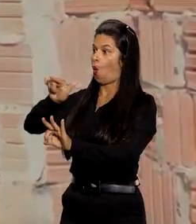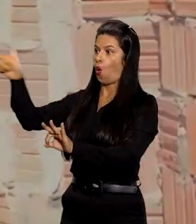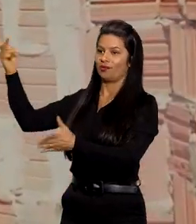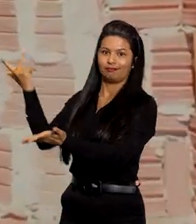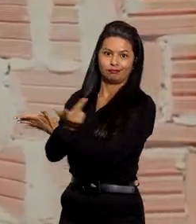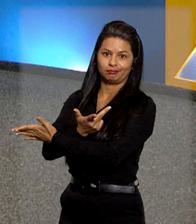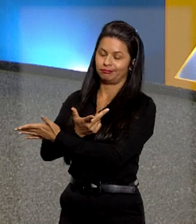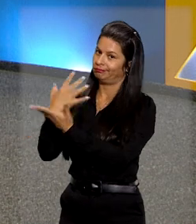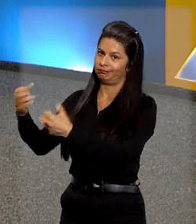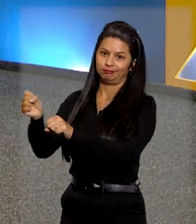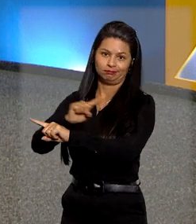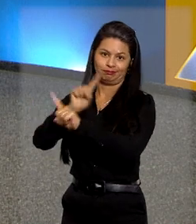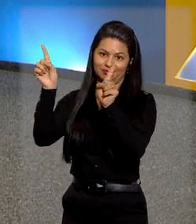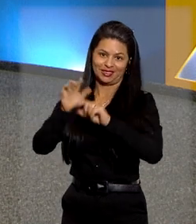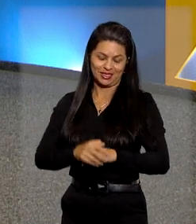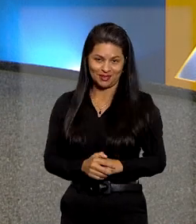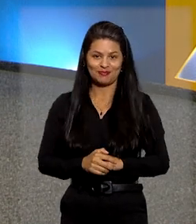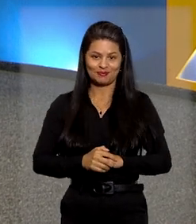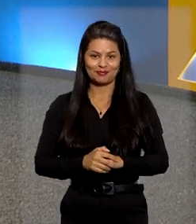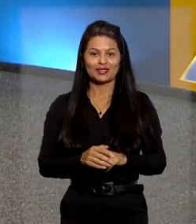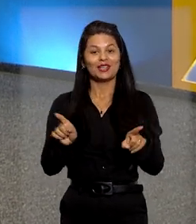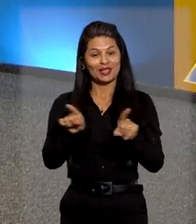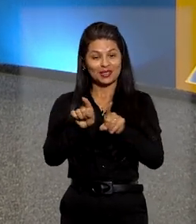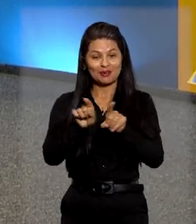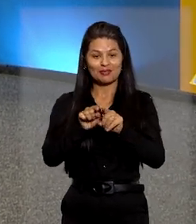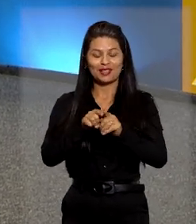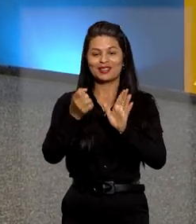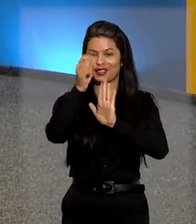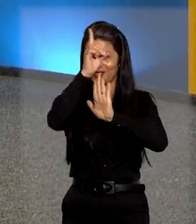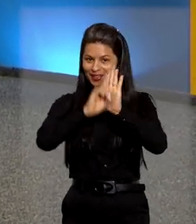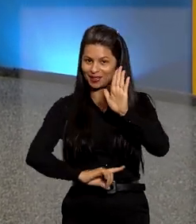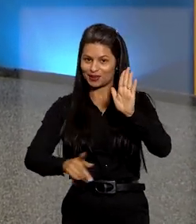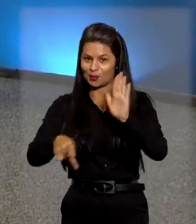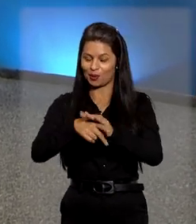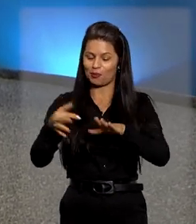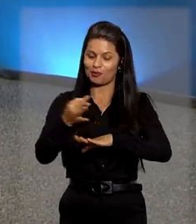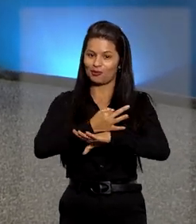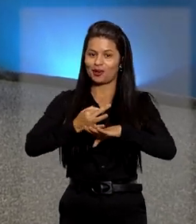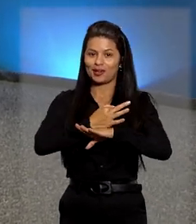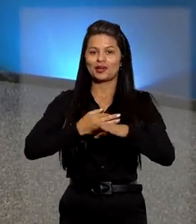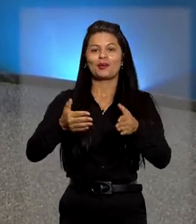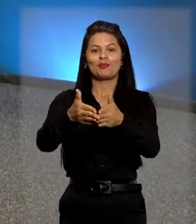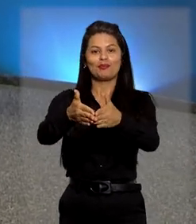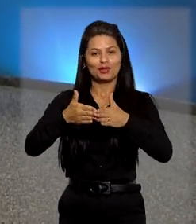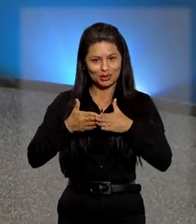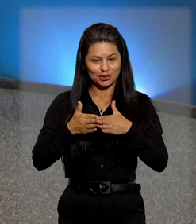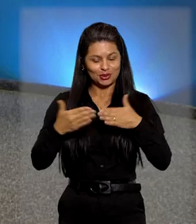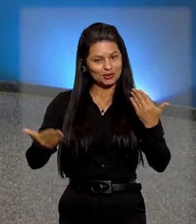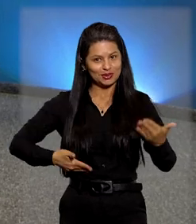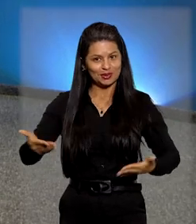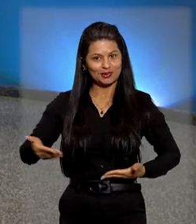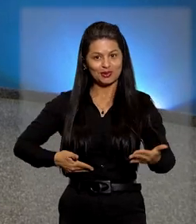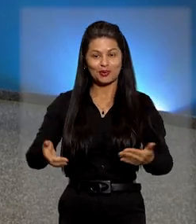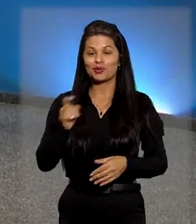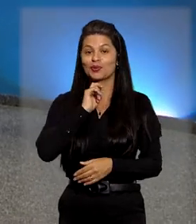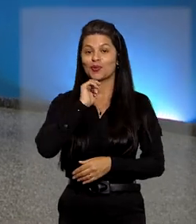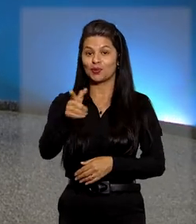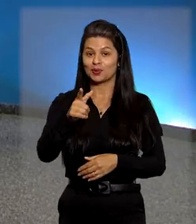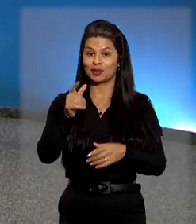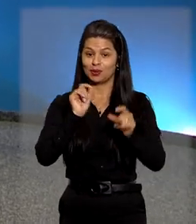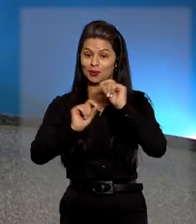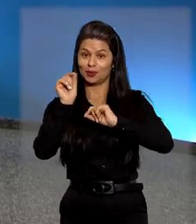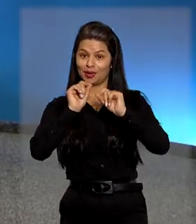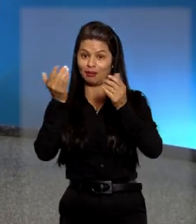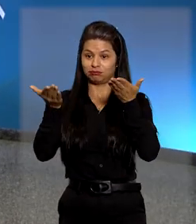conduta dela. Declaração de vacância de cargo público feita a pedido de servidor que não tenha alcançado a